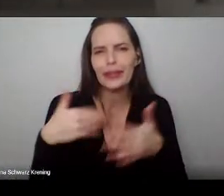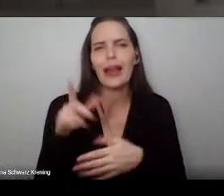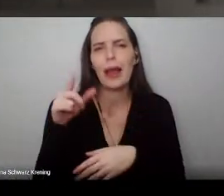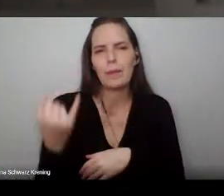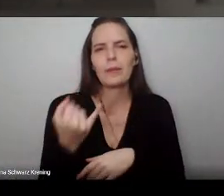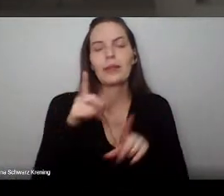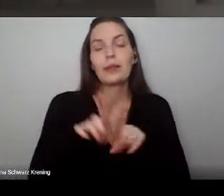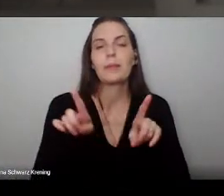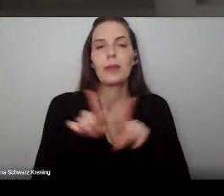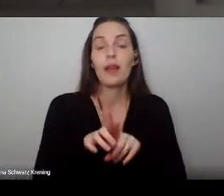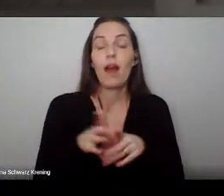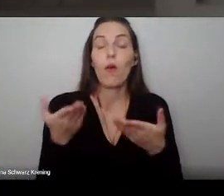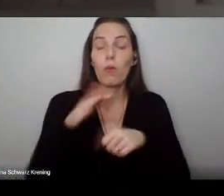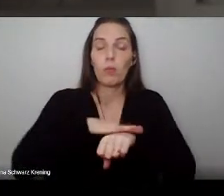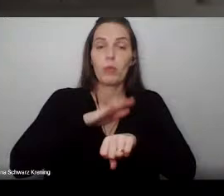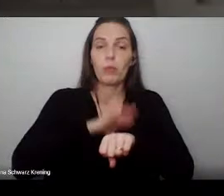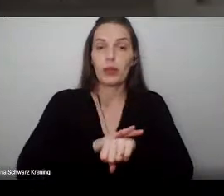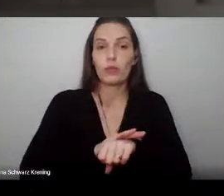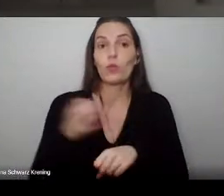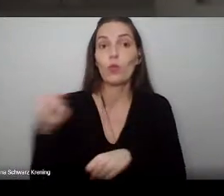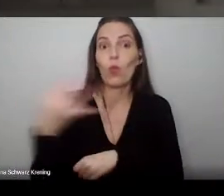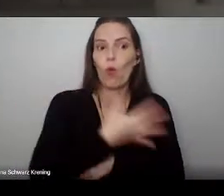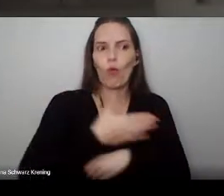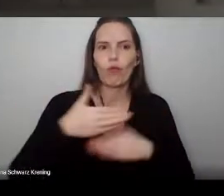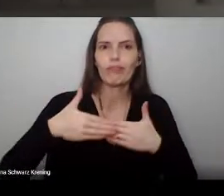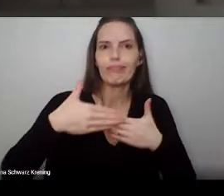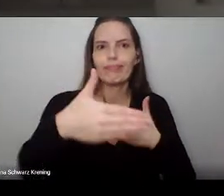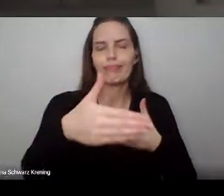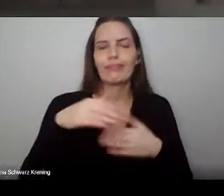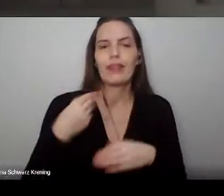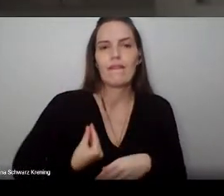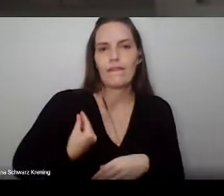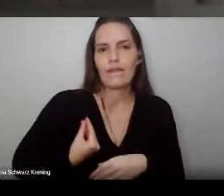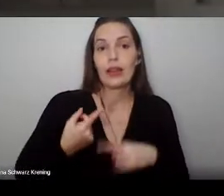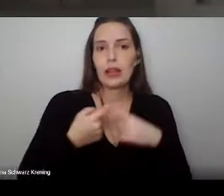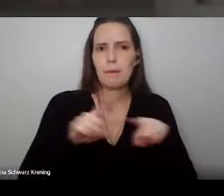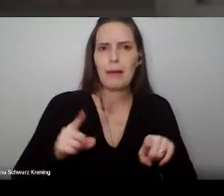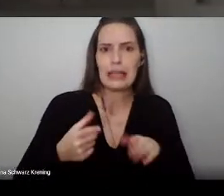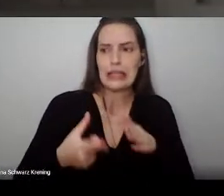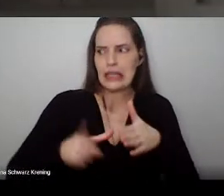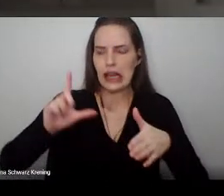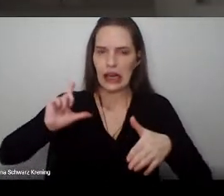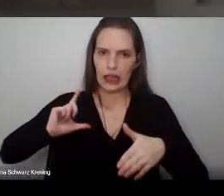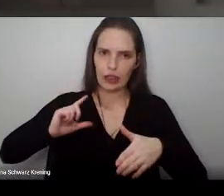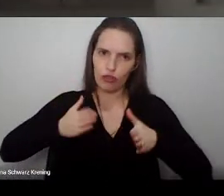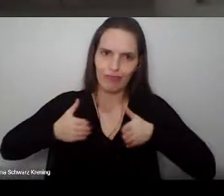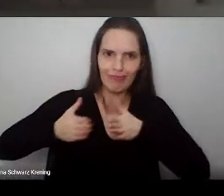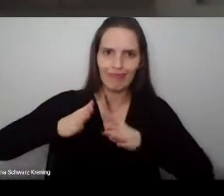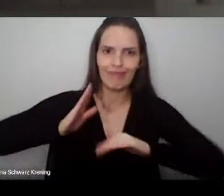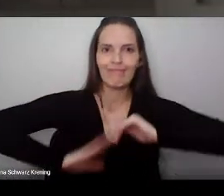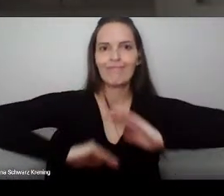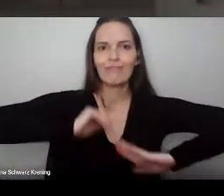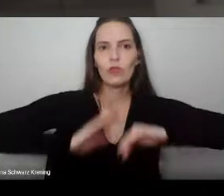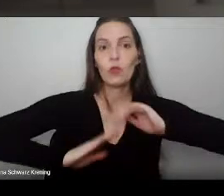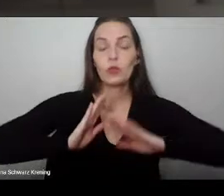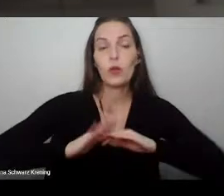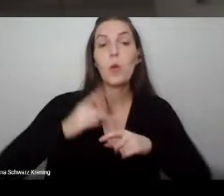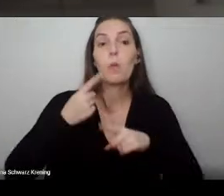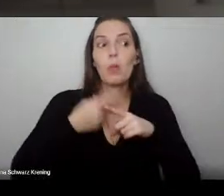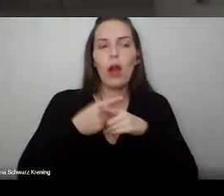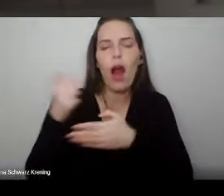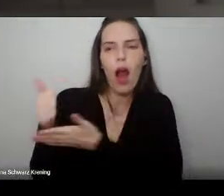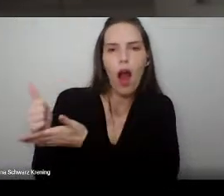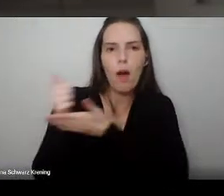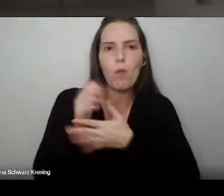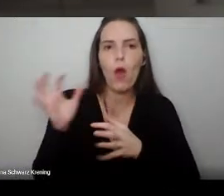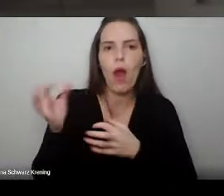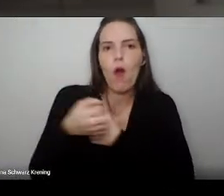nova fase em nossas vidas. Mas essa história não poderia ter sido construída se não tivéssemos o apoio e acolhimento necessário. Gostaríamos